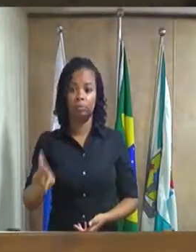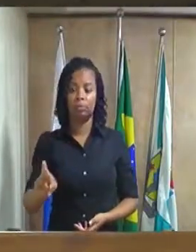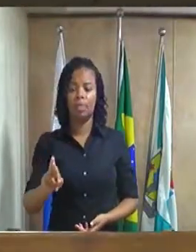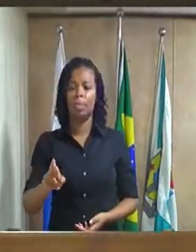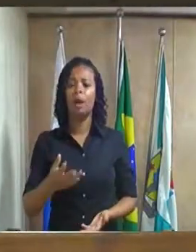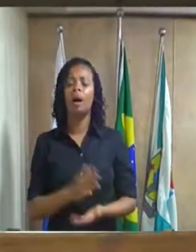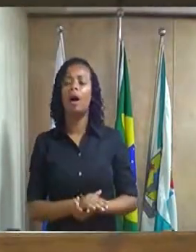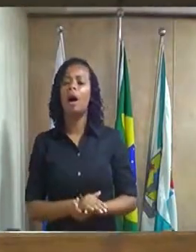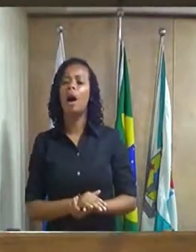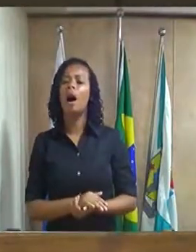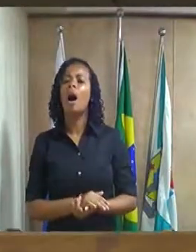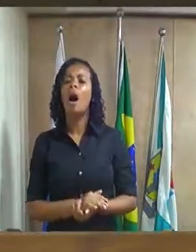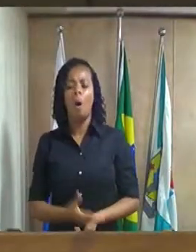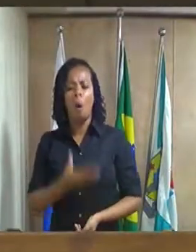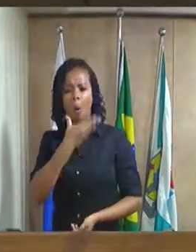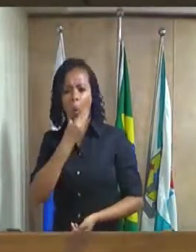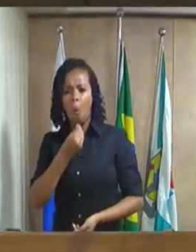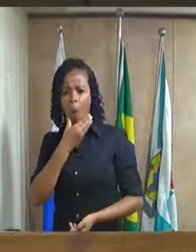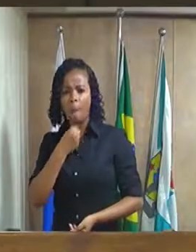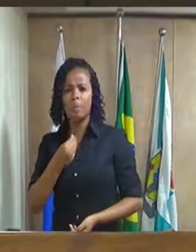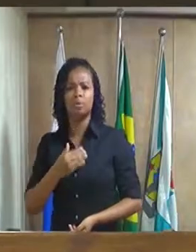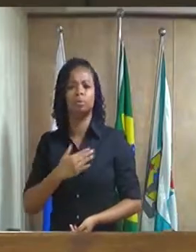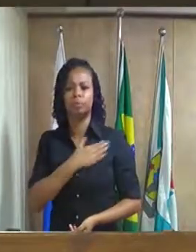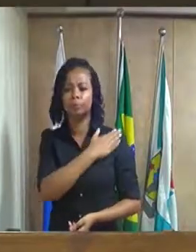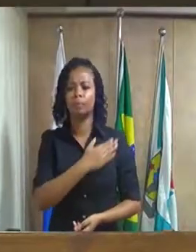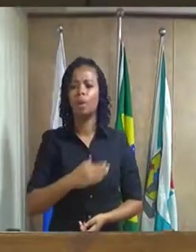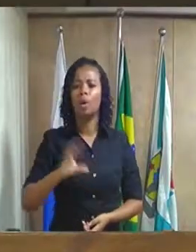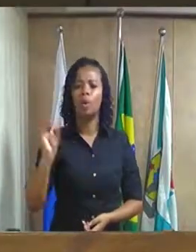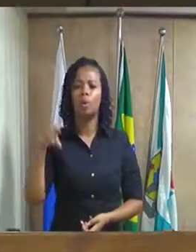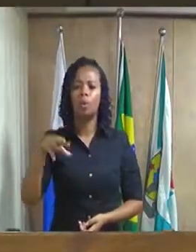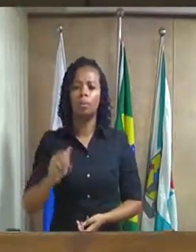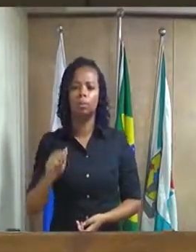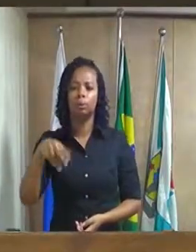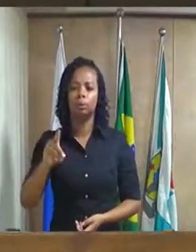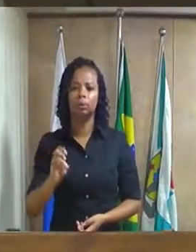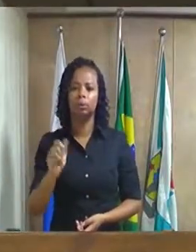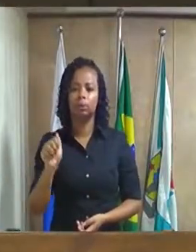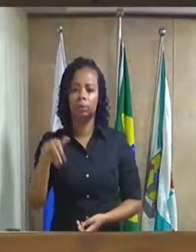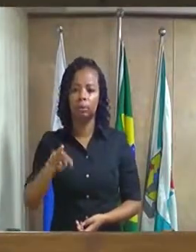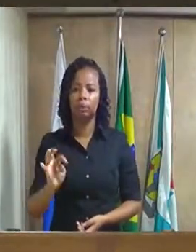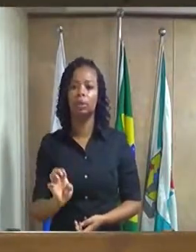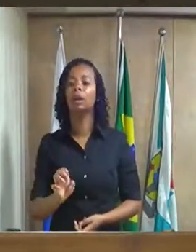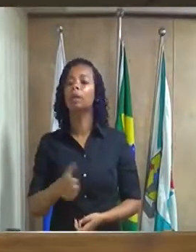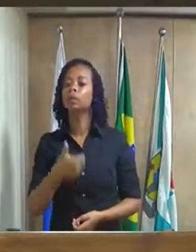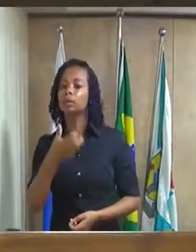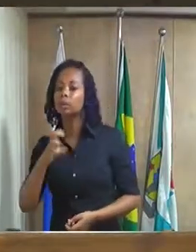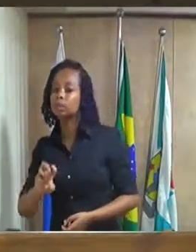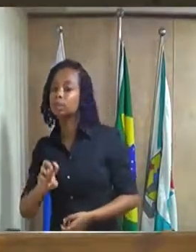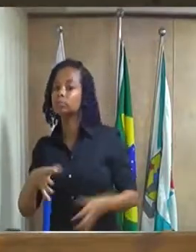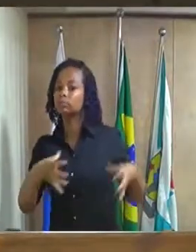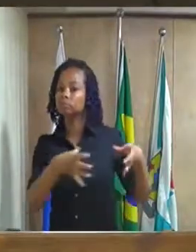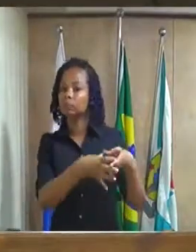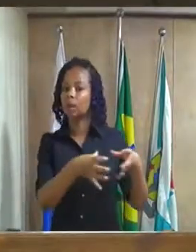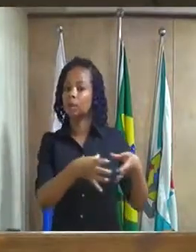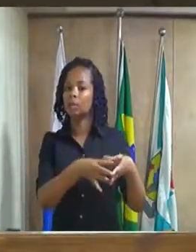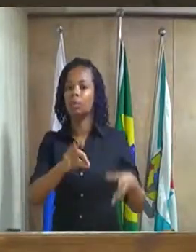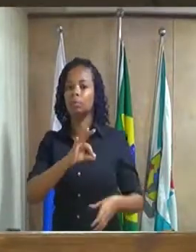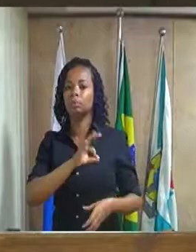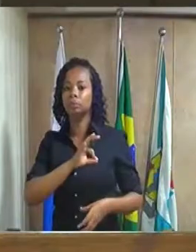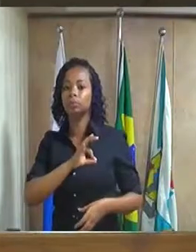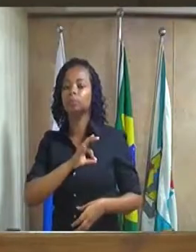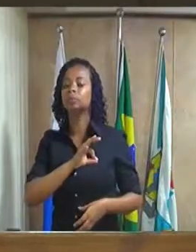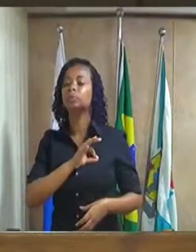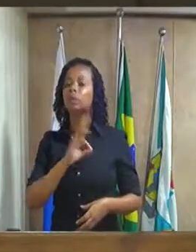comandante do 15º Batalhão de Polícia Militar de Duque de Caxias, Coronel Sérgio Porto,